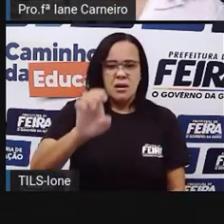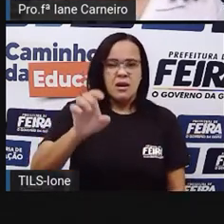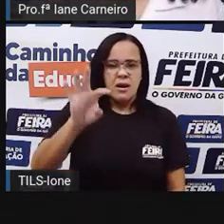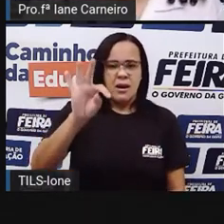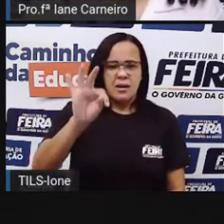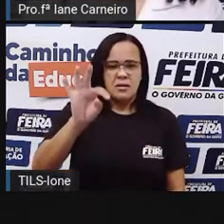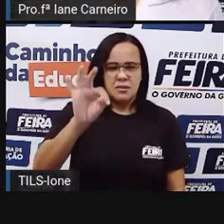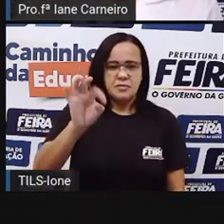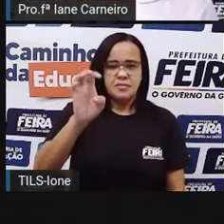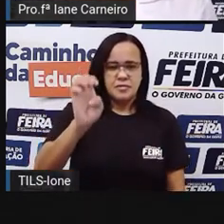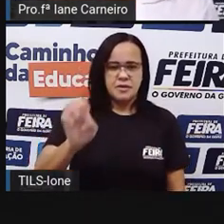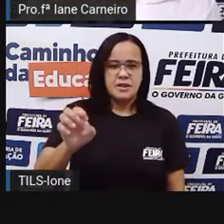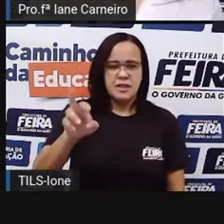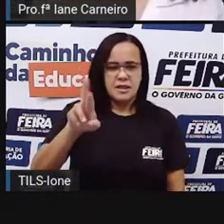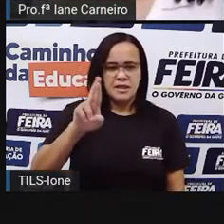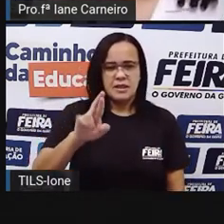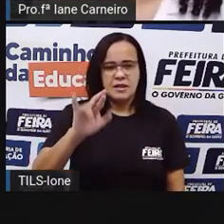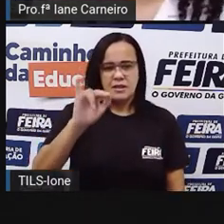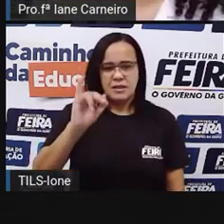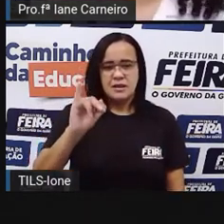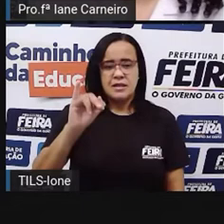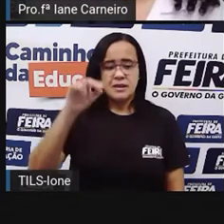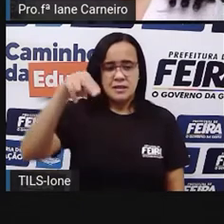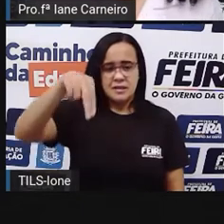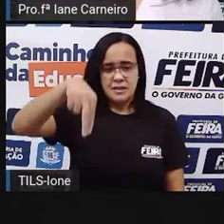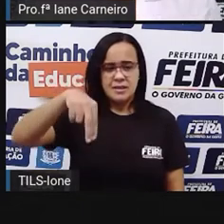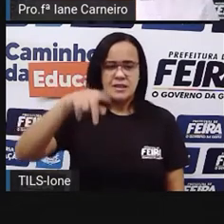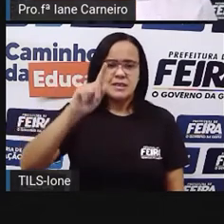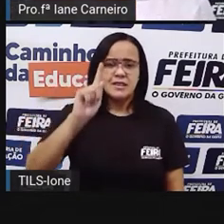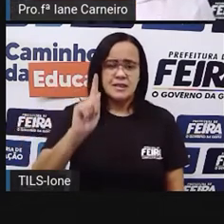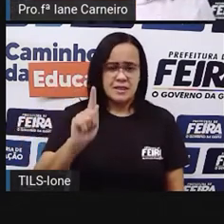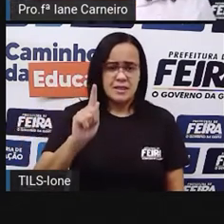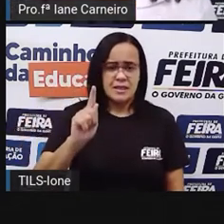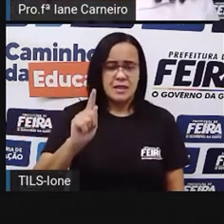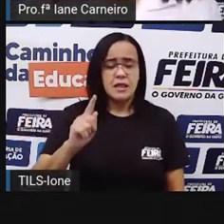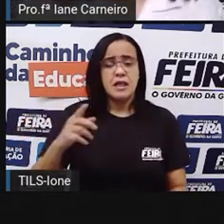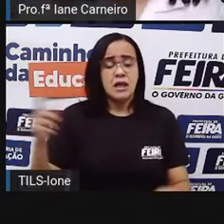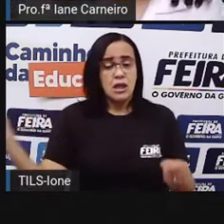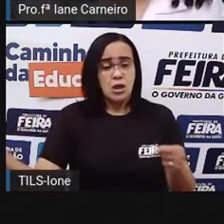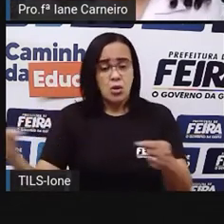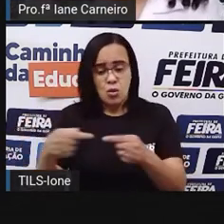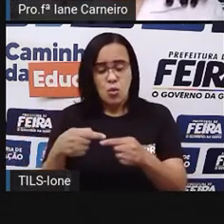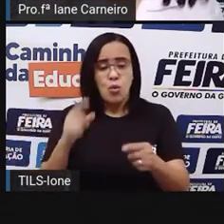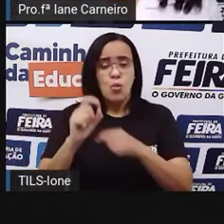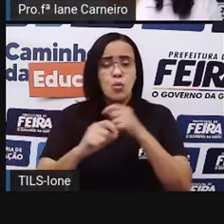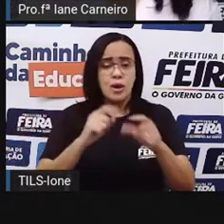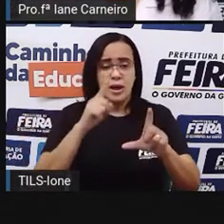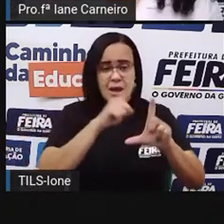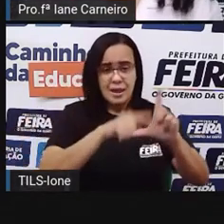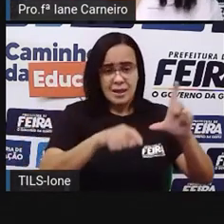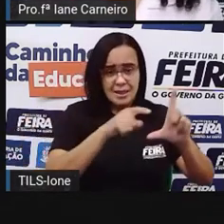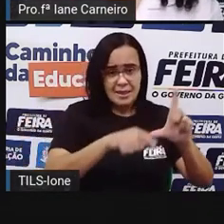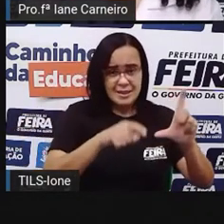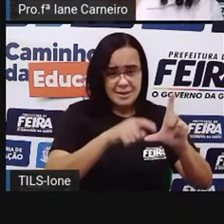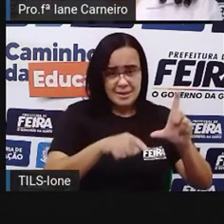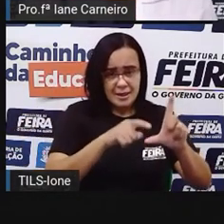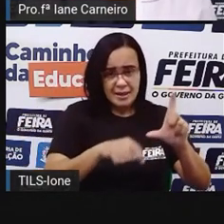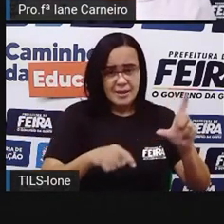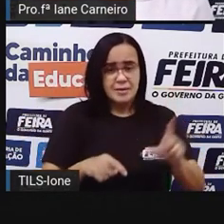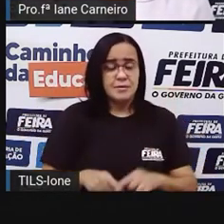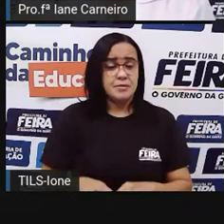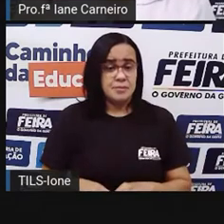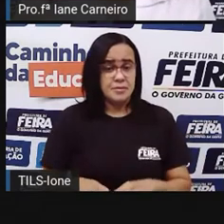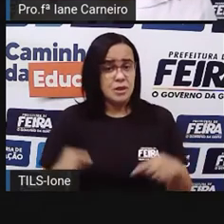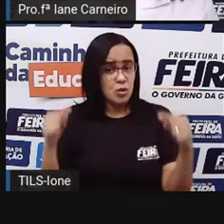combinação entre letras trabalhadas para uma única finalidade. Como assim, Toyane? Olha só,